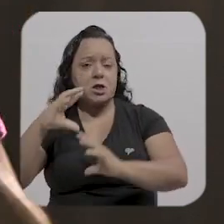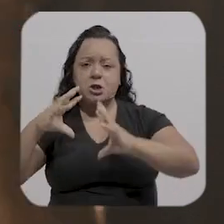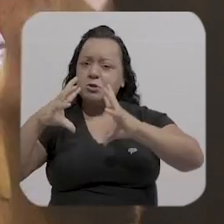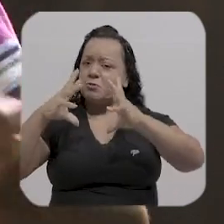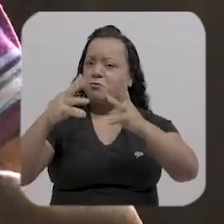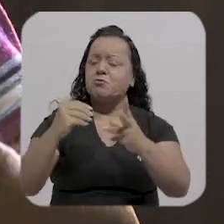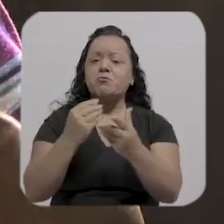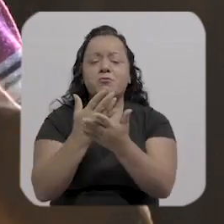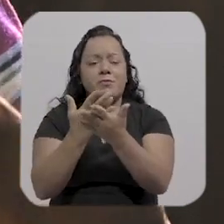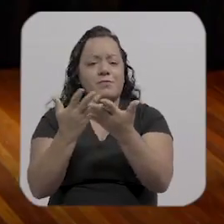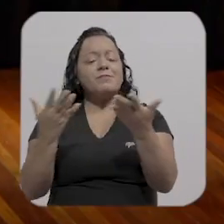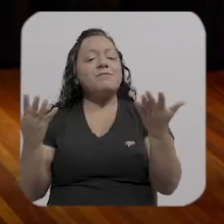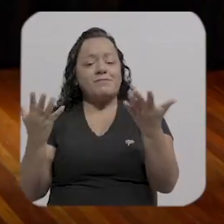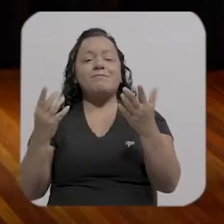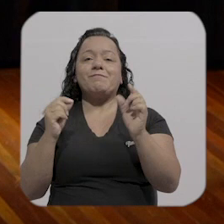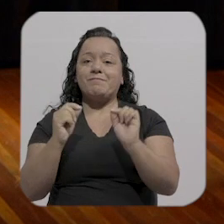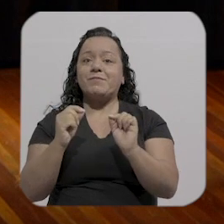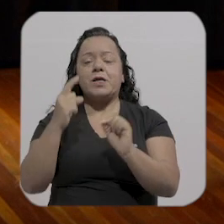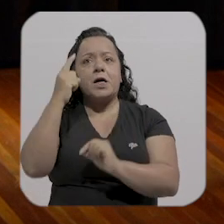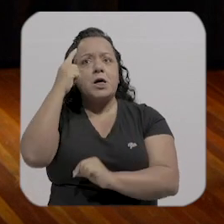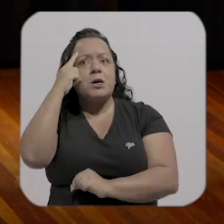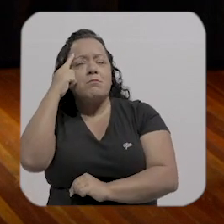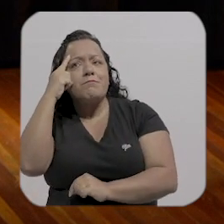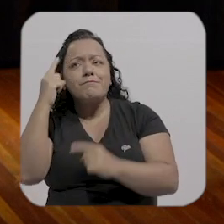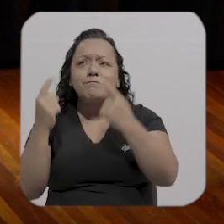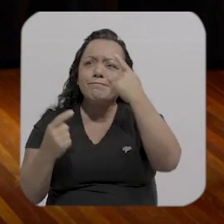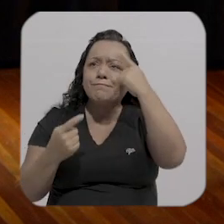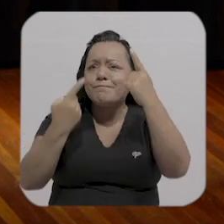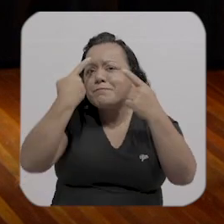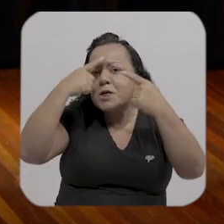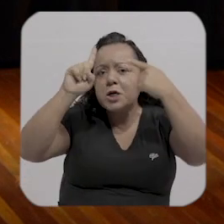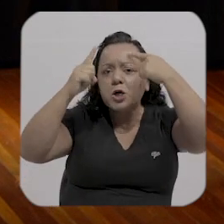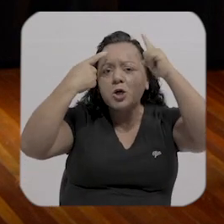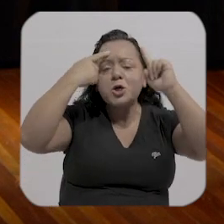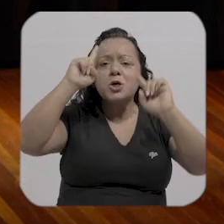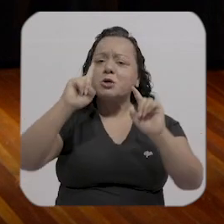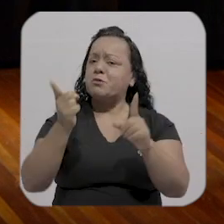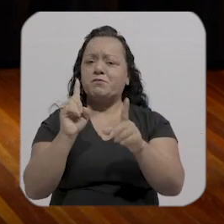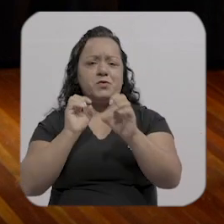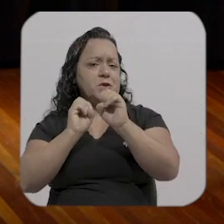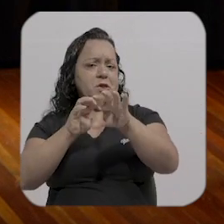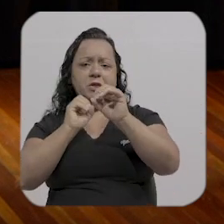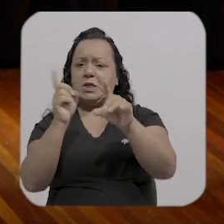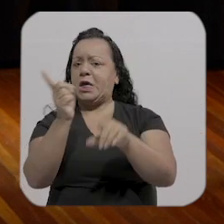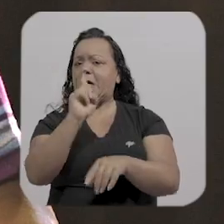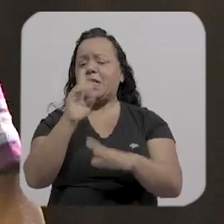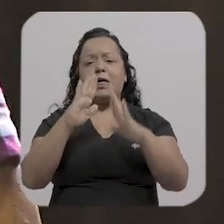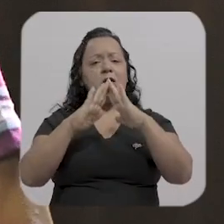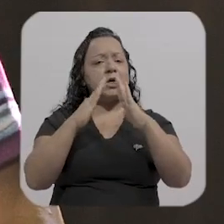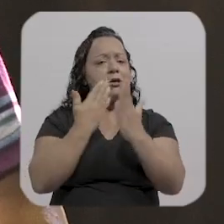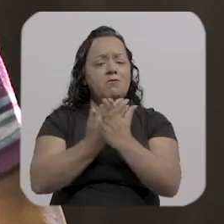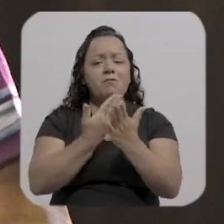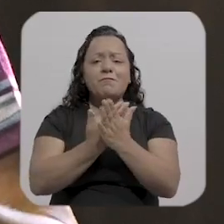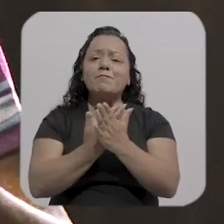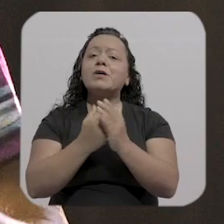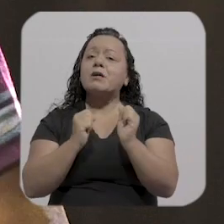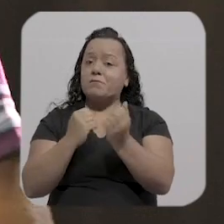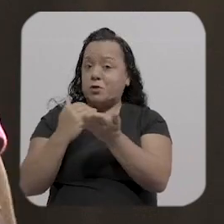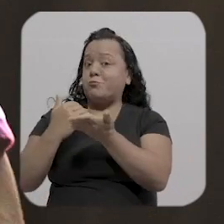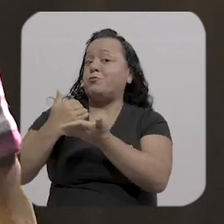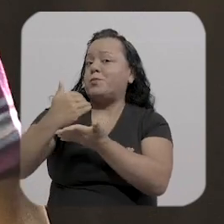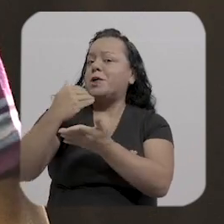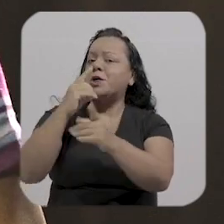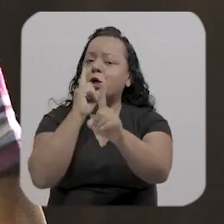isso, Tudo de cabeça, quando se fala tudo de cabeça é que não foi ensinado na escola. Então foi essa chave, né?